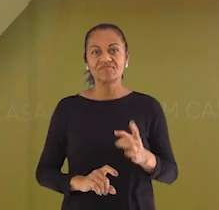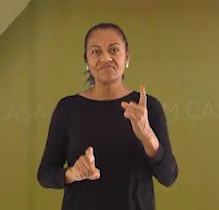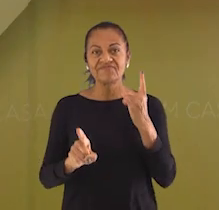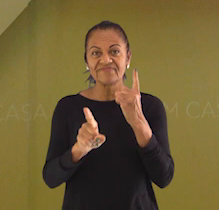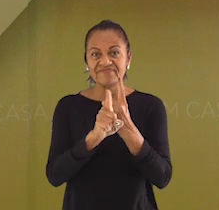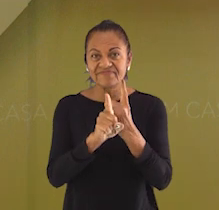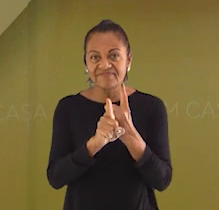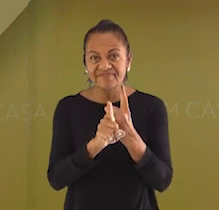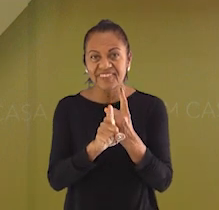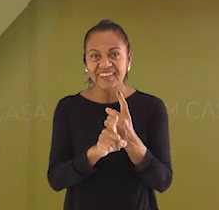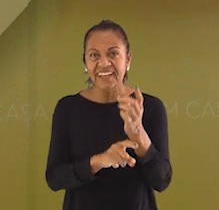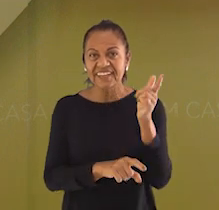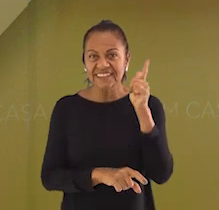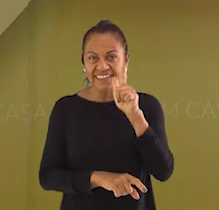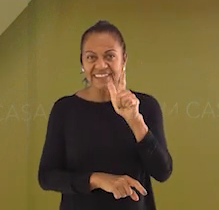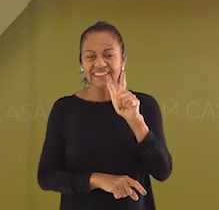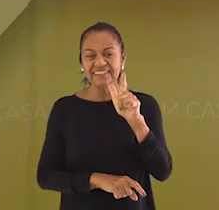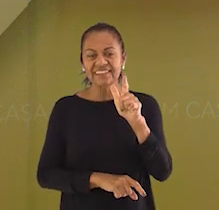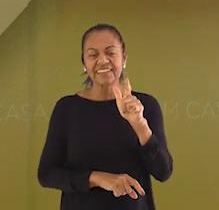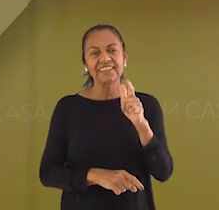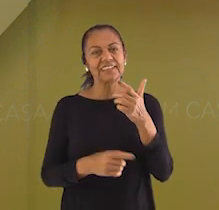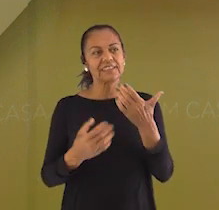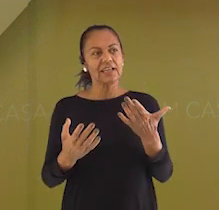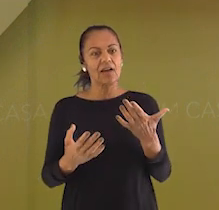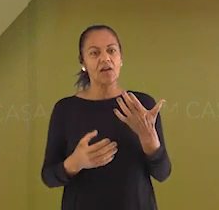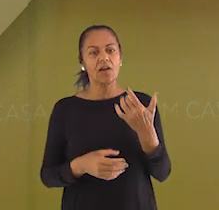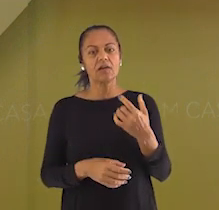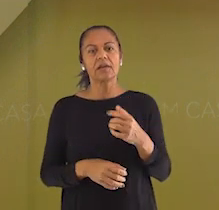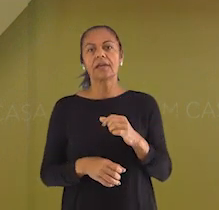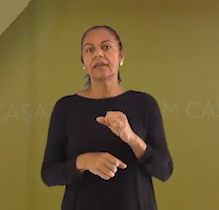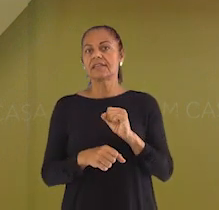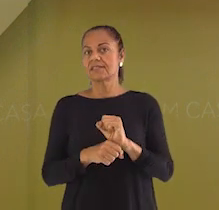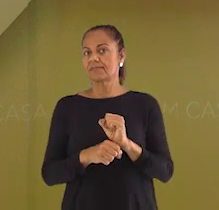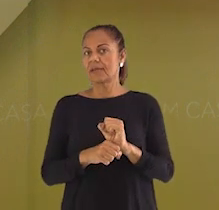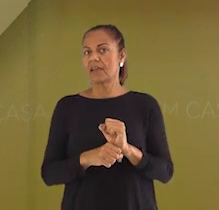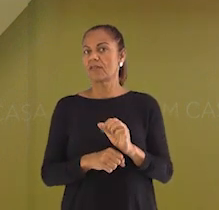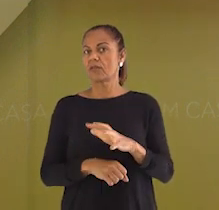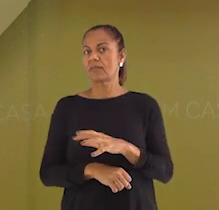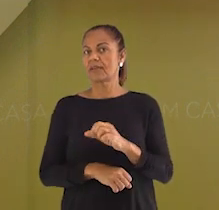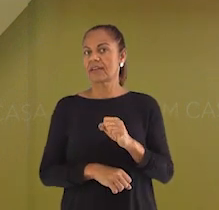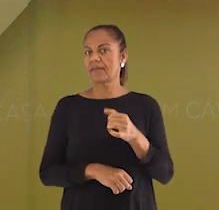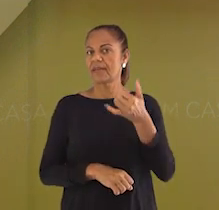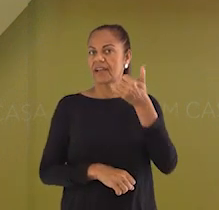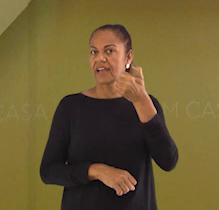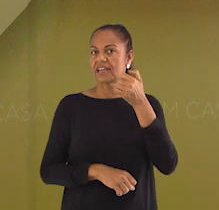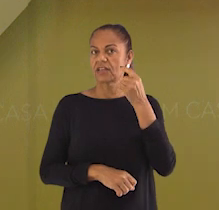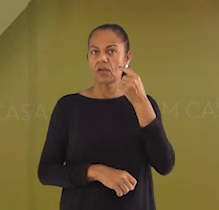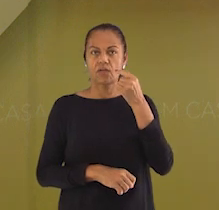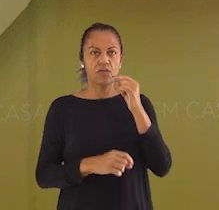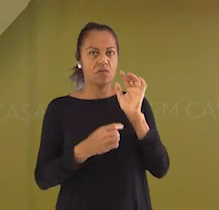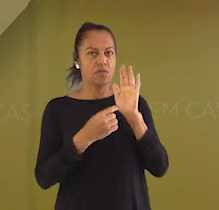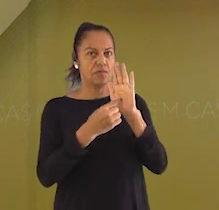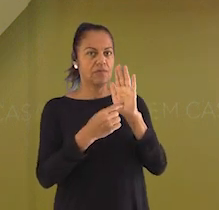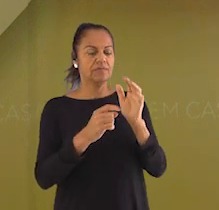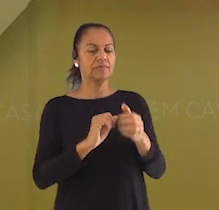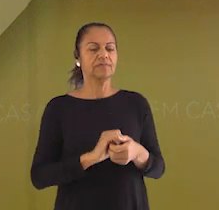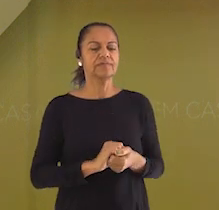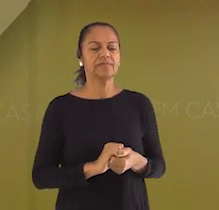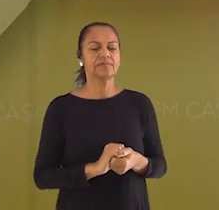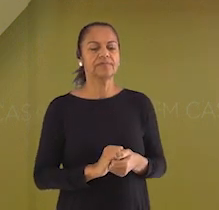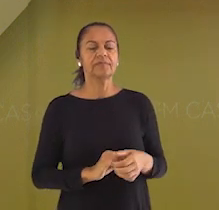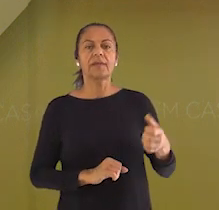Encontraram? Aqui estão as palavras. Espera aí que eu vou pegar minha caneta e vou mostrar para vocês. Vamos lá.